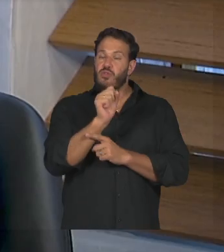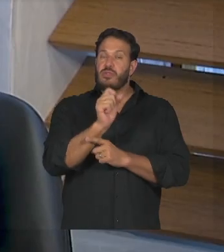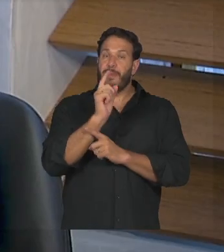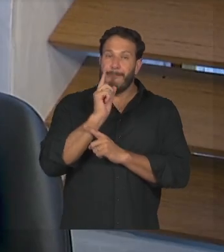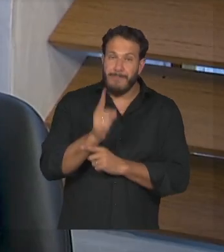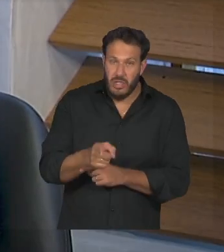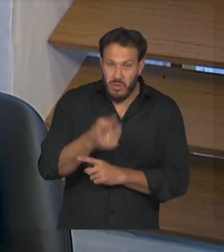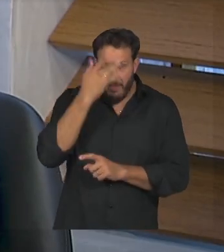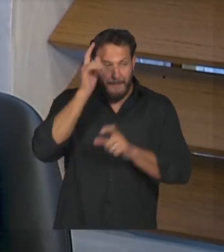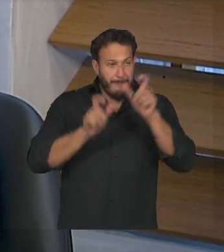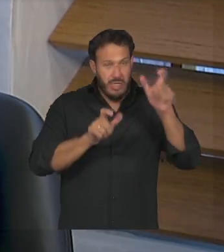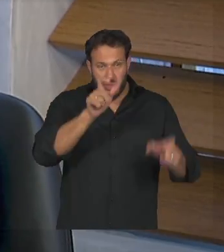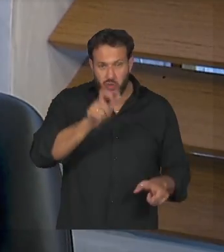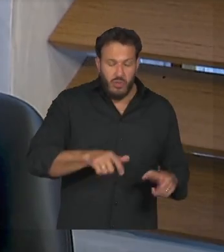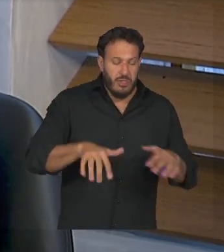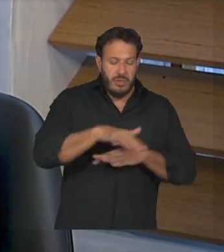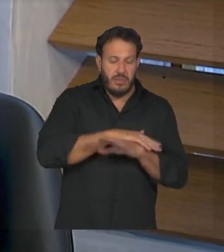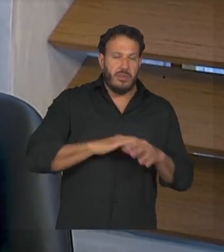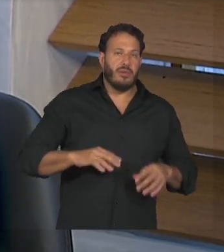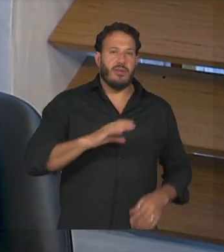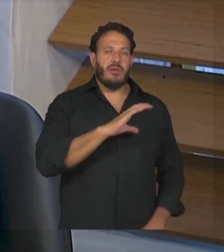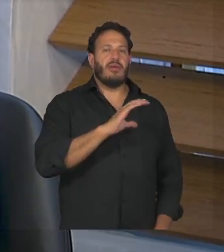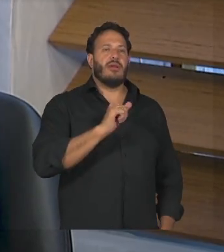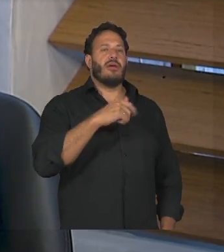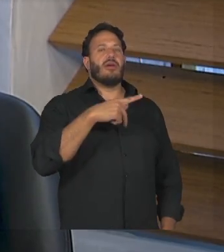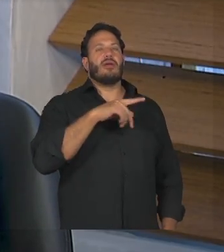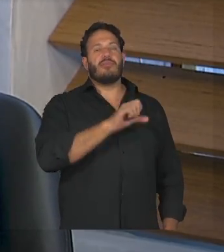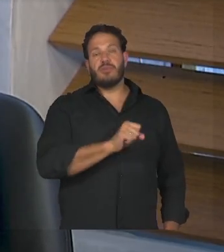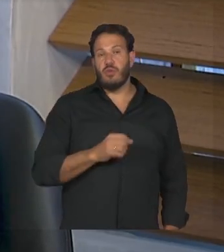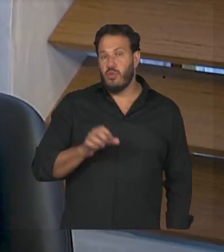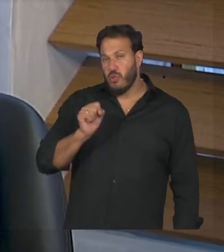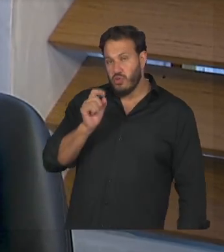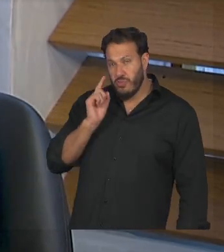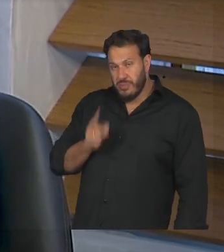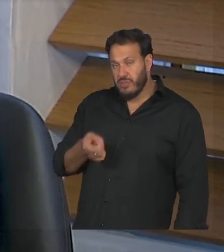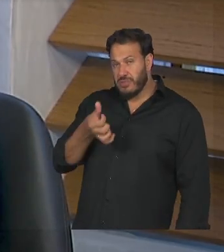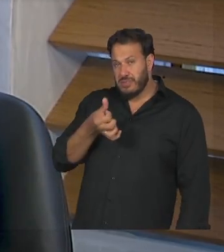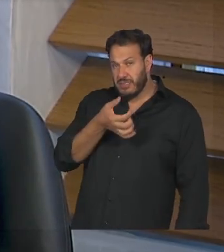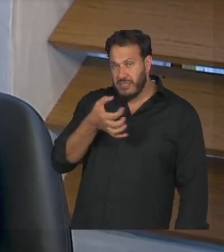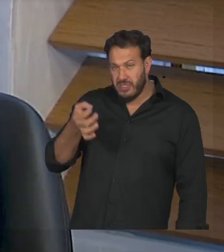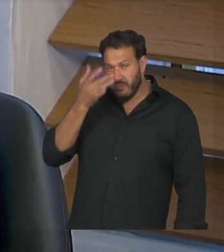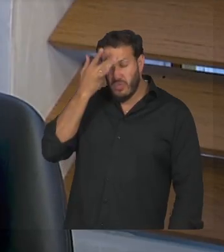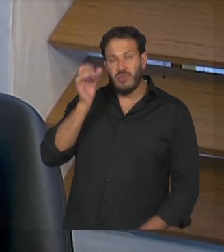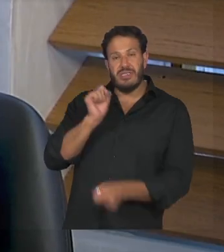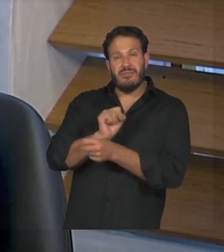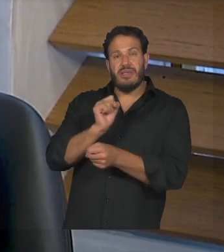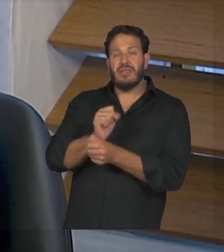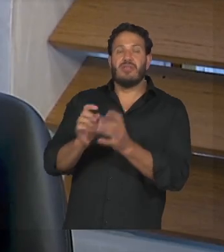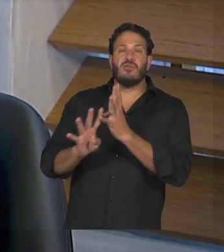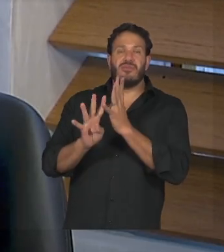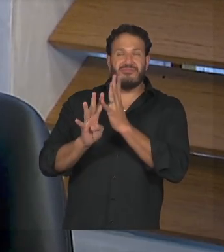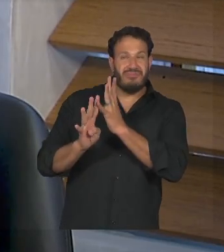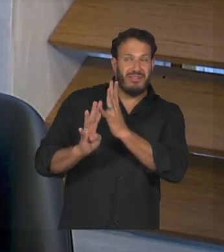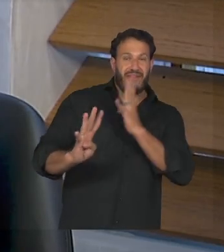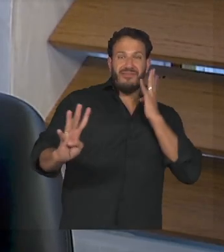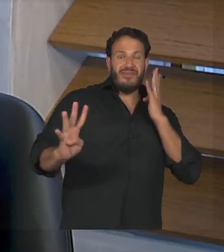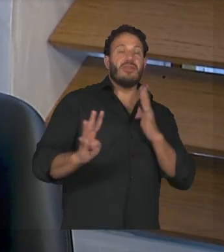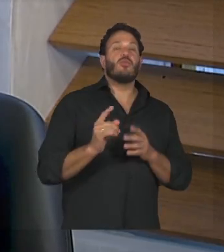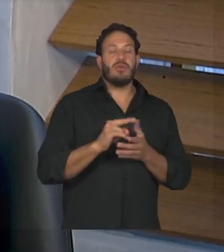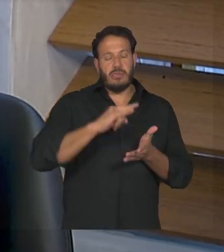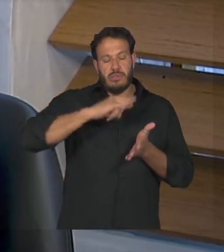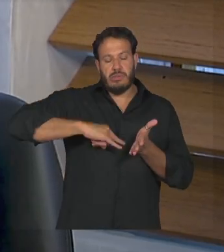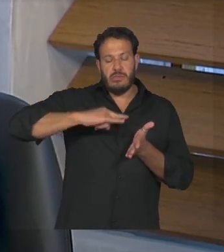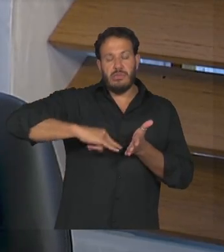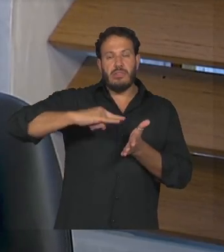SER e CAPS e 8.600 pessoas na fila com laudo para